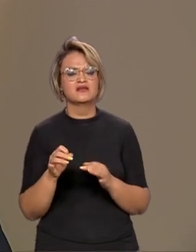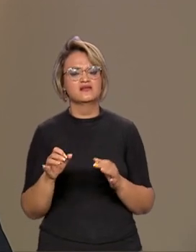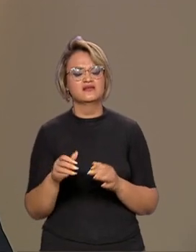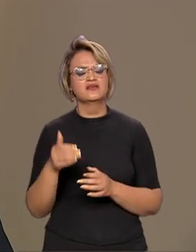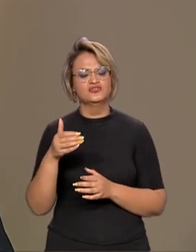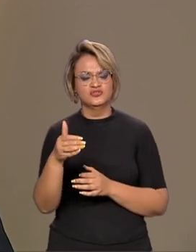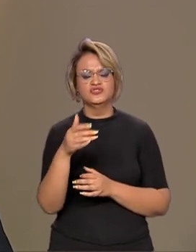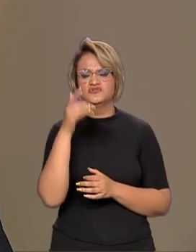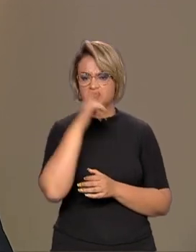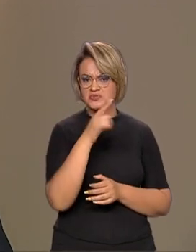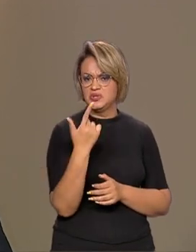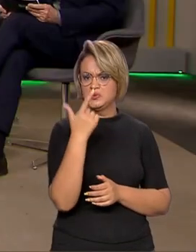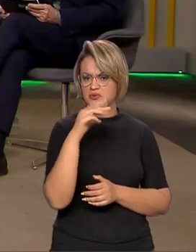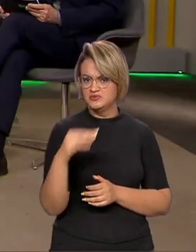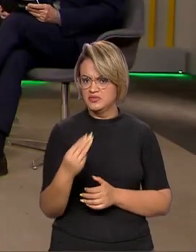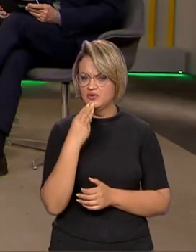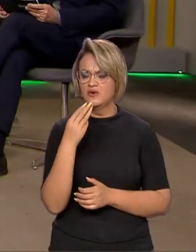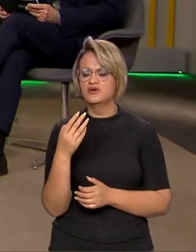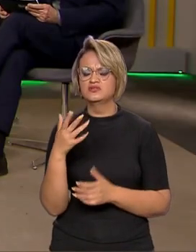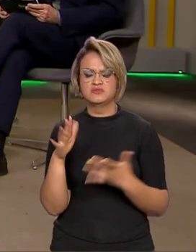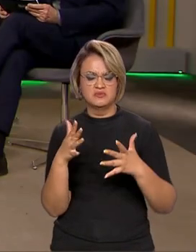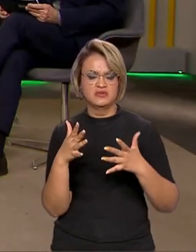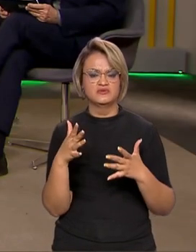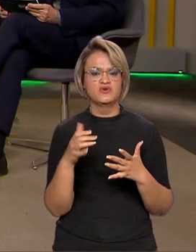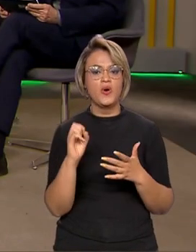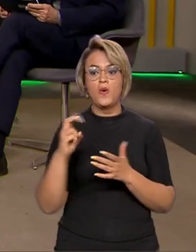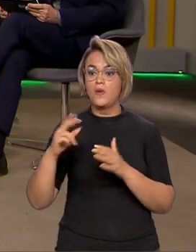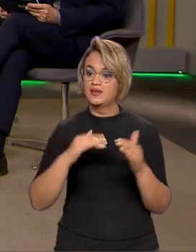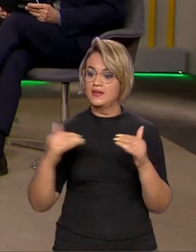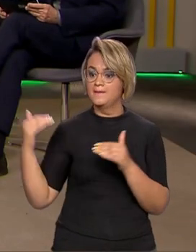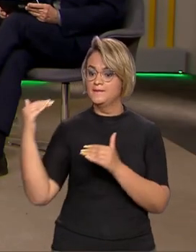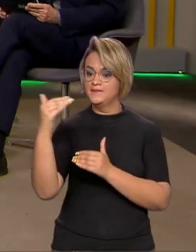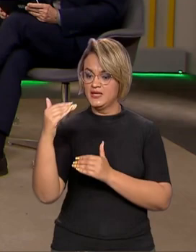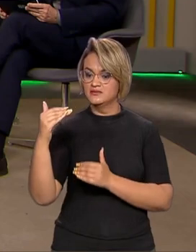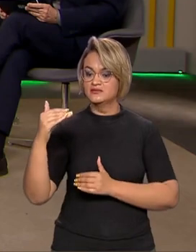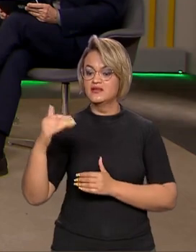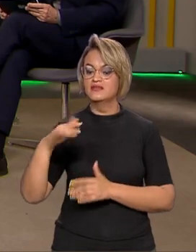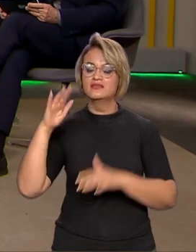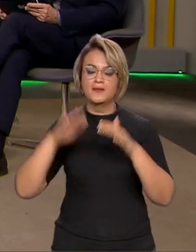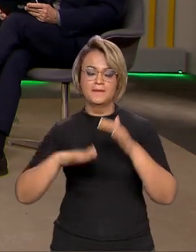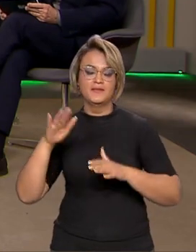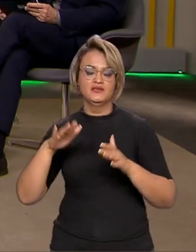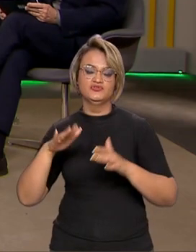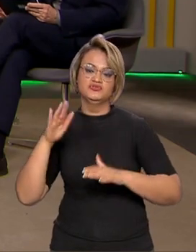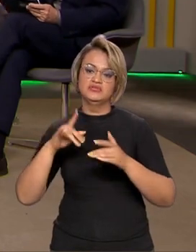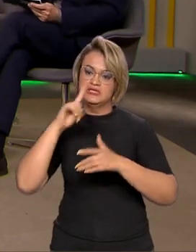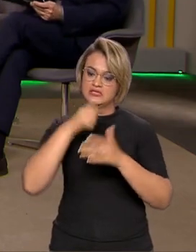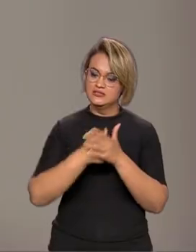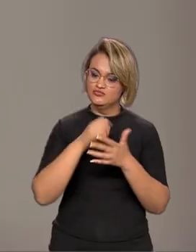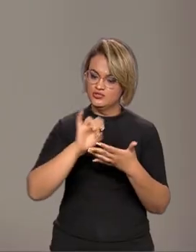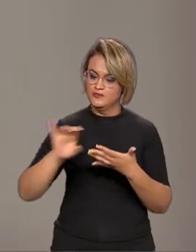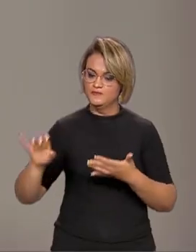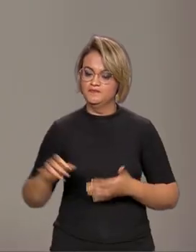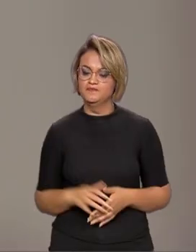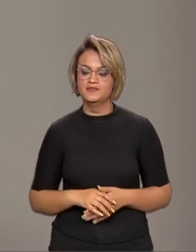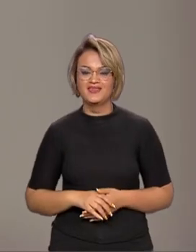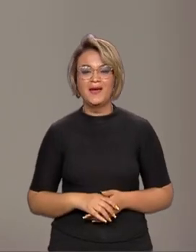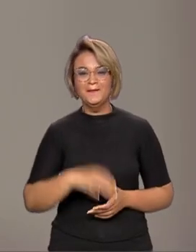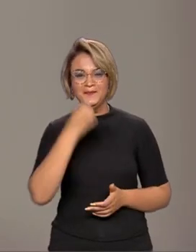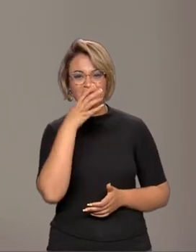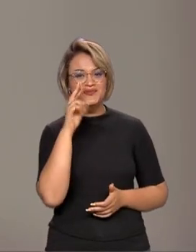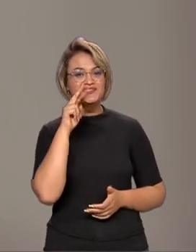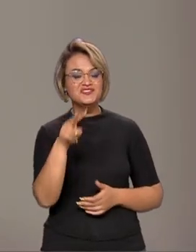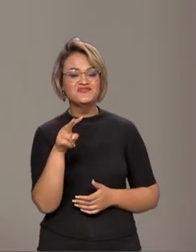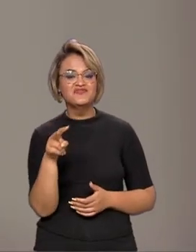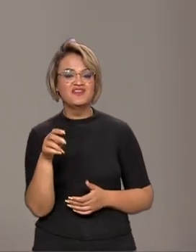aos 2 milhões, próximo disso, ou ultrapassar os 2 milhões, a depender dessas decisões. Ministro, é ótimo a gente ver a